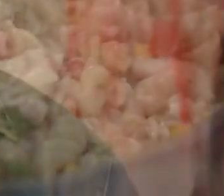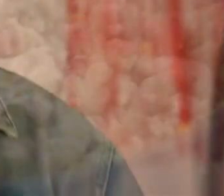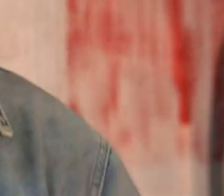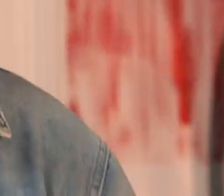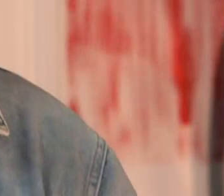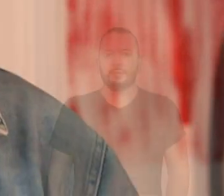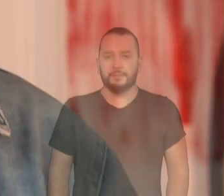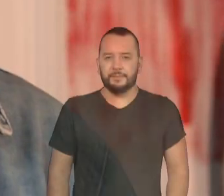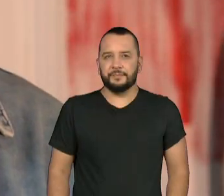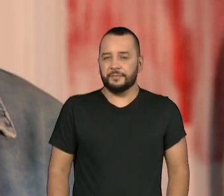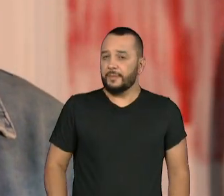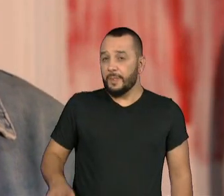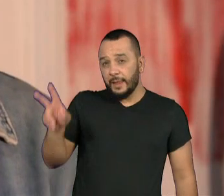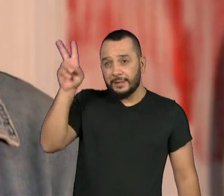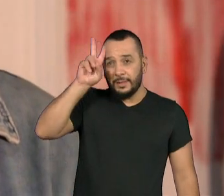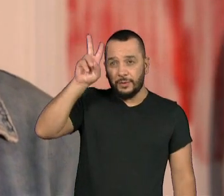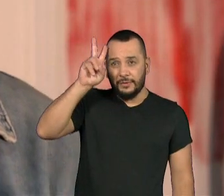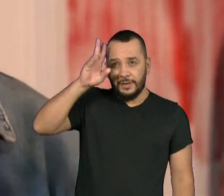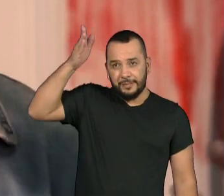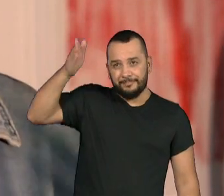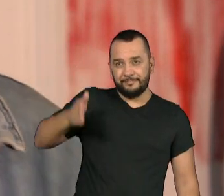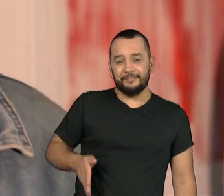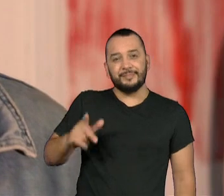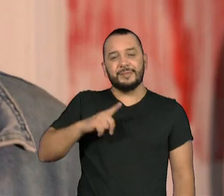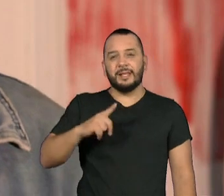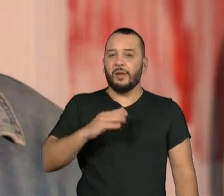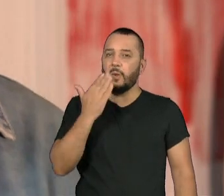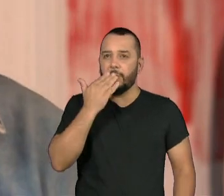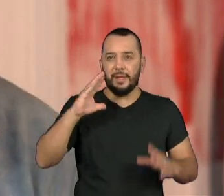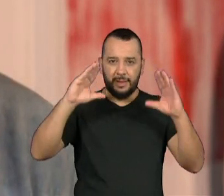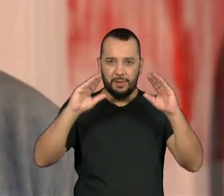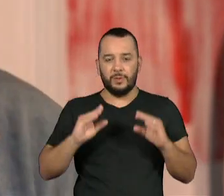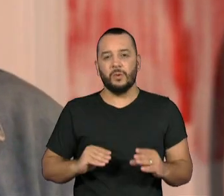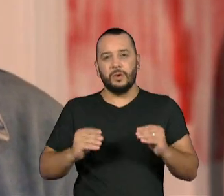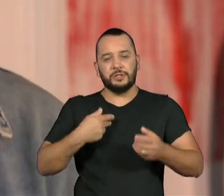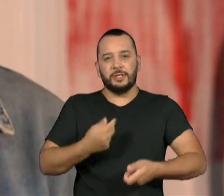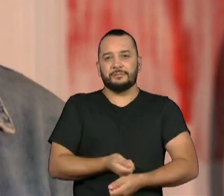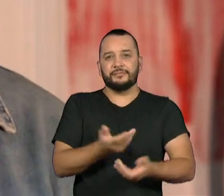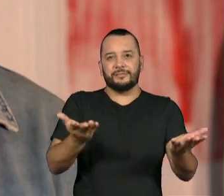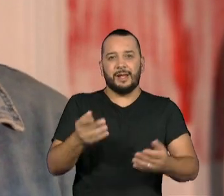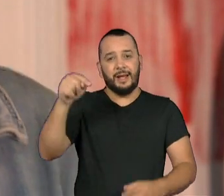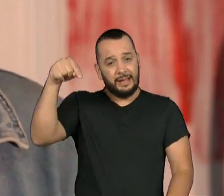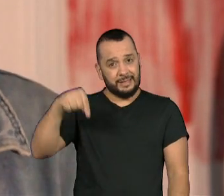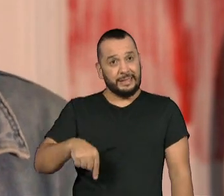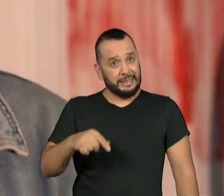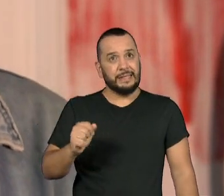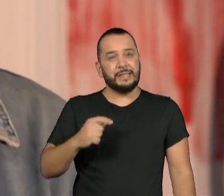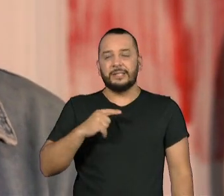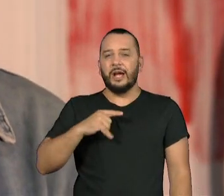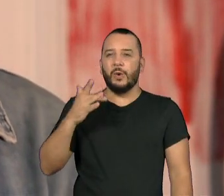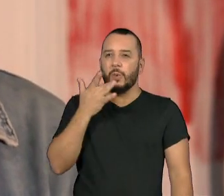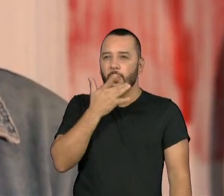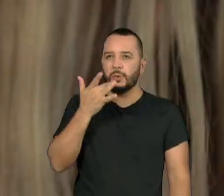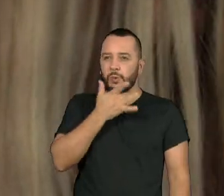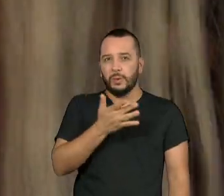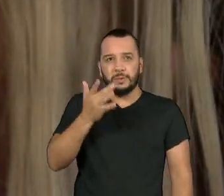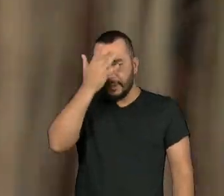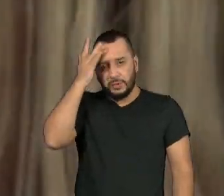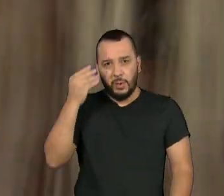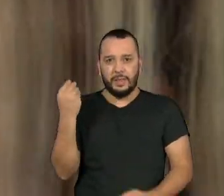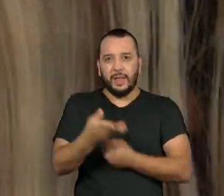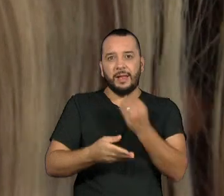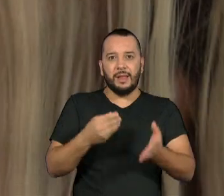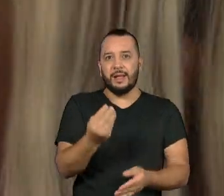Toda segunda-feira nós temos um jantar que é oferecido aqui, um jantar muito gostoso, onde nós recebemos as doações. A